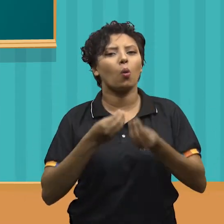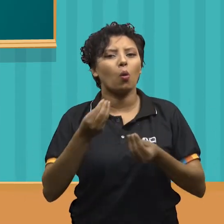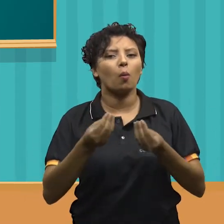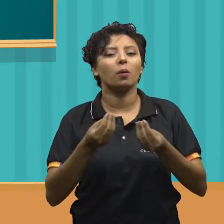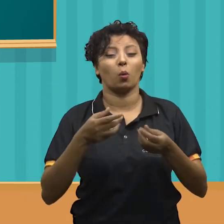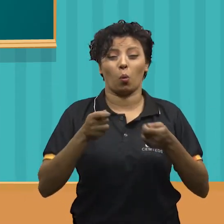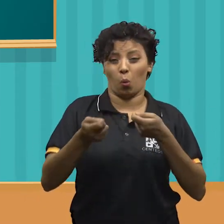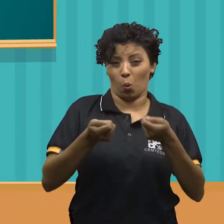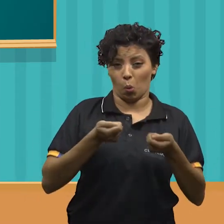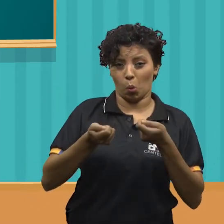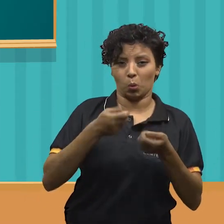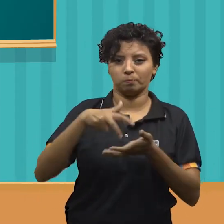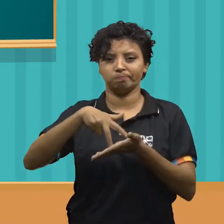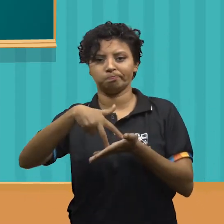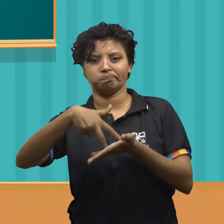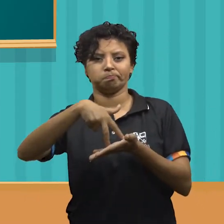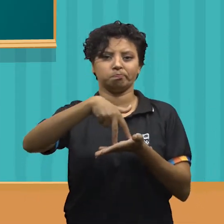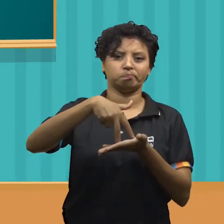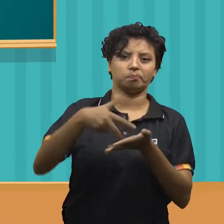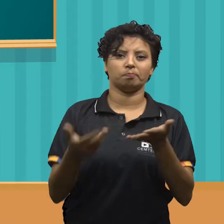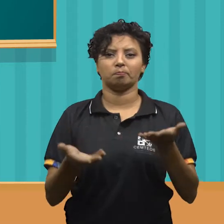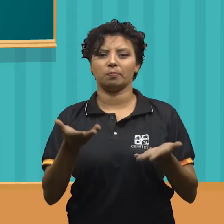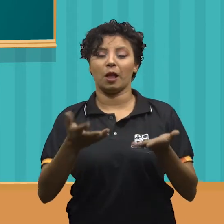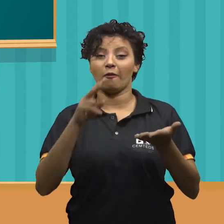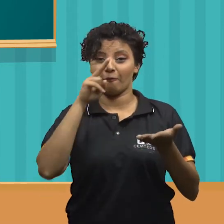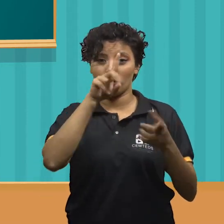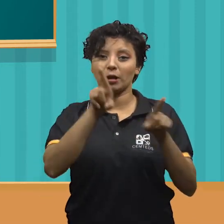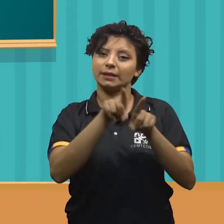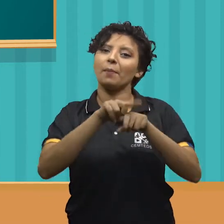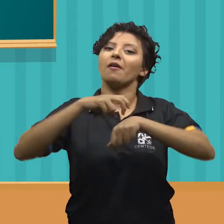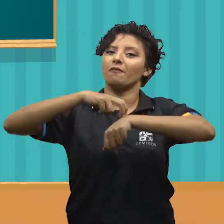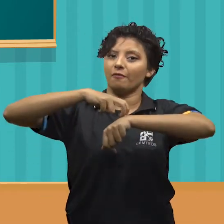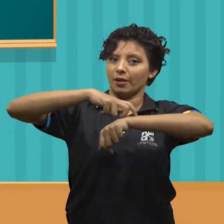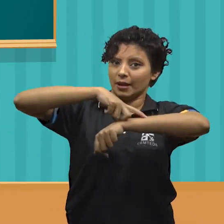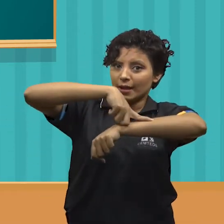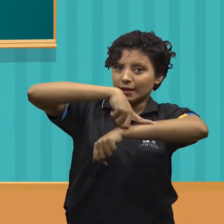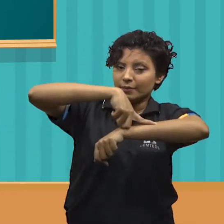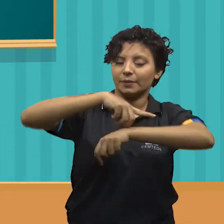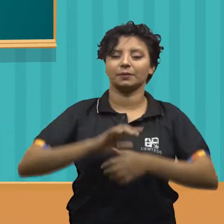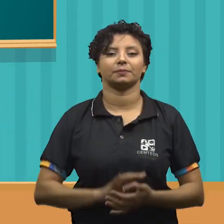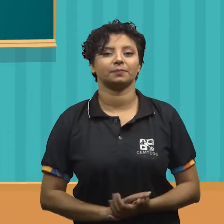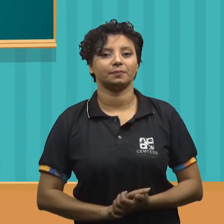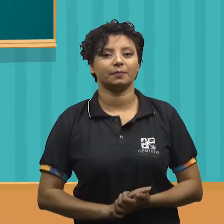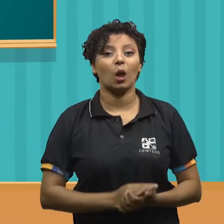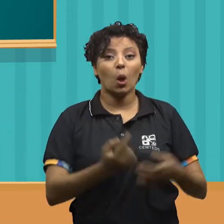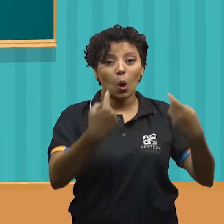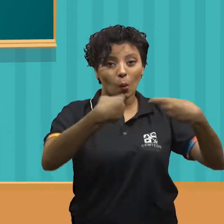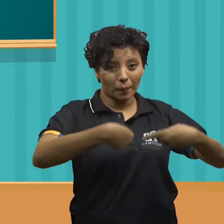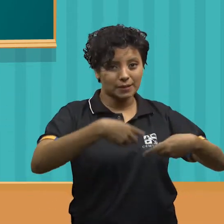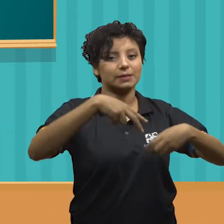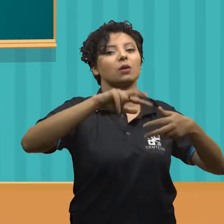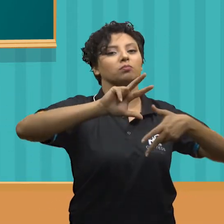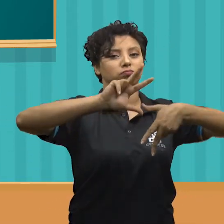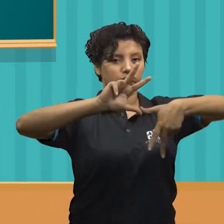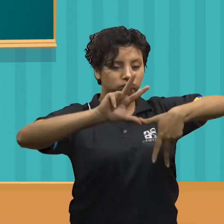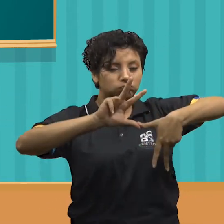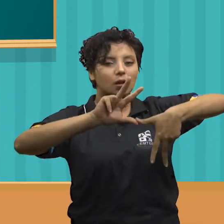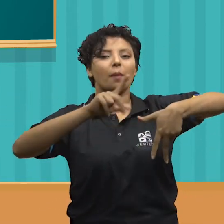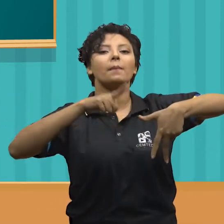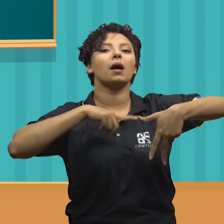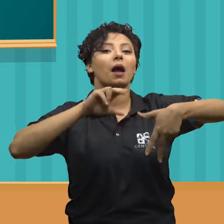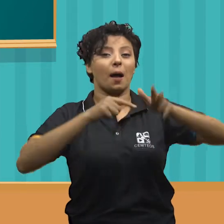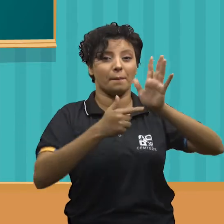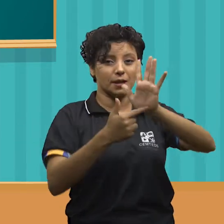necessário controle corporal, equilíbrio, força e flexibilidade. Nas competições de ginástica acrobática,